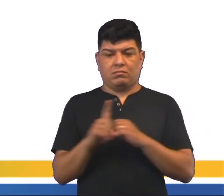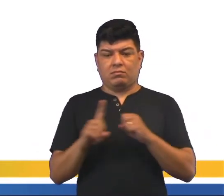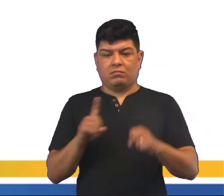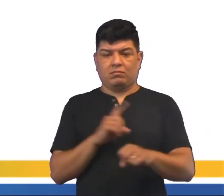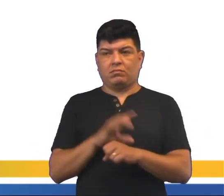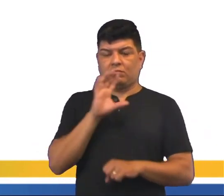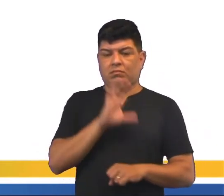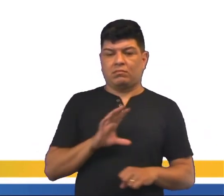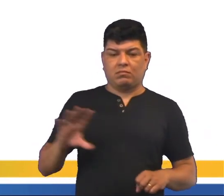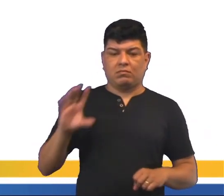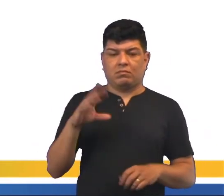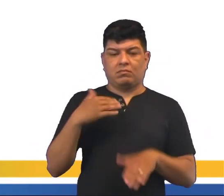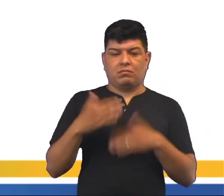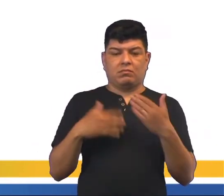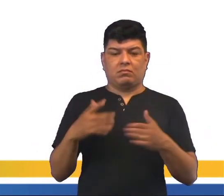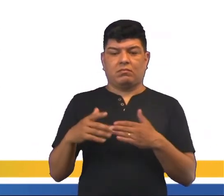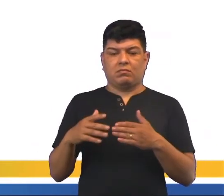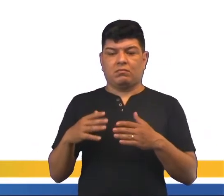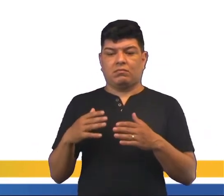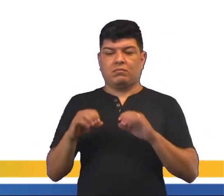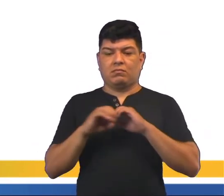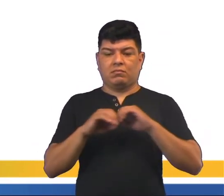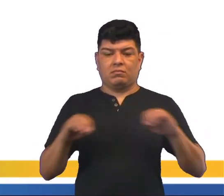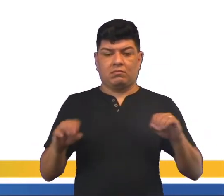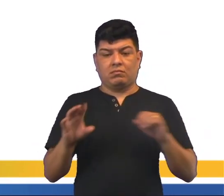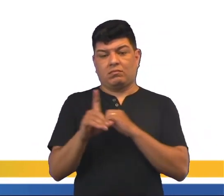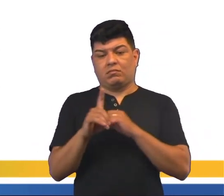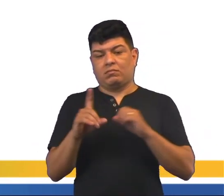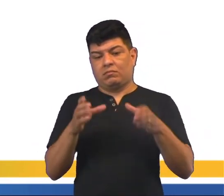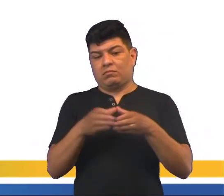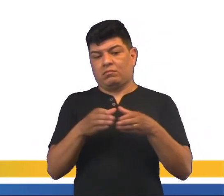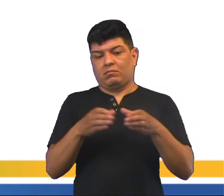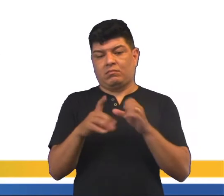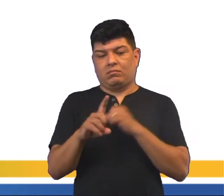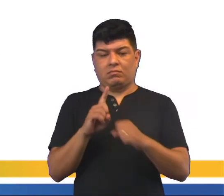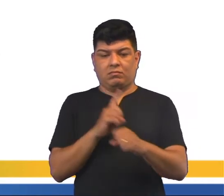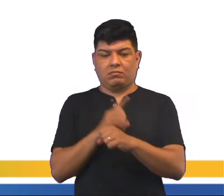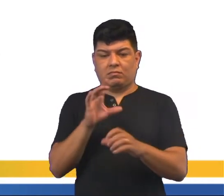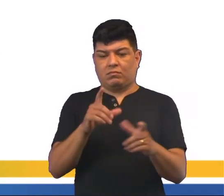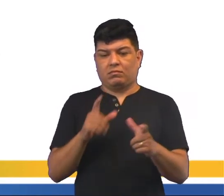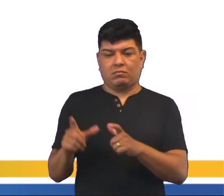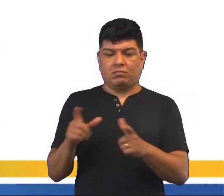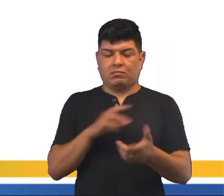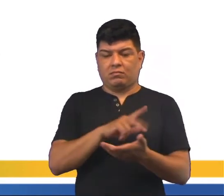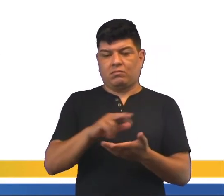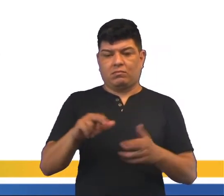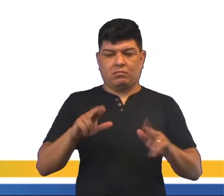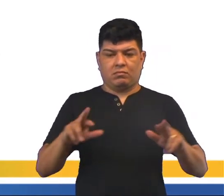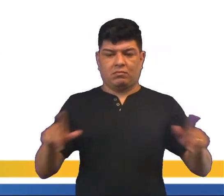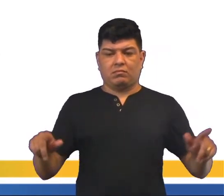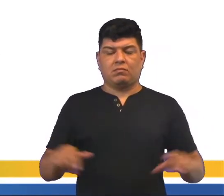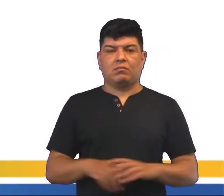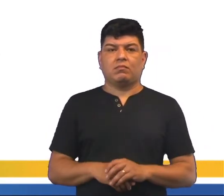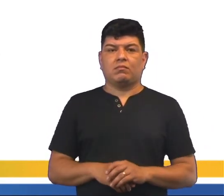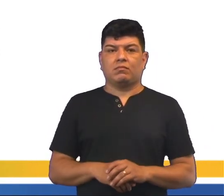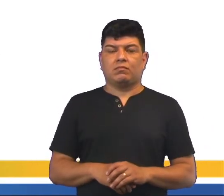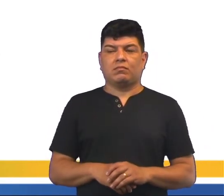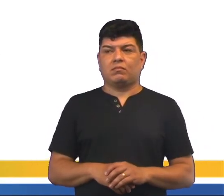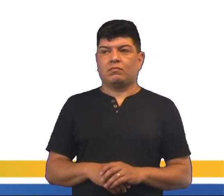socioespacial é um processo que fragmenta as classes sociais em espaços distintos da cidade.